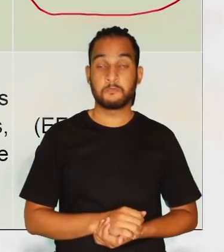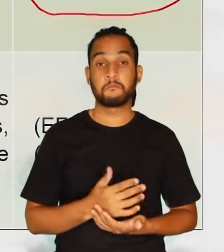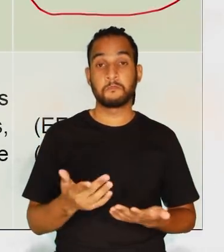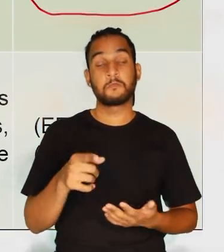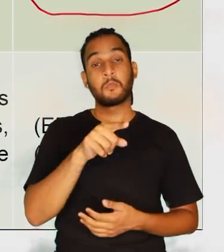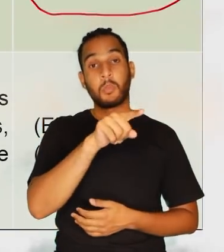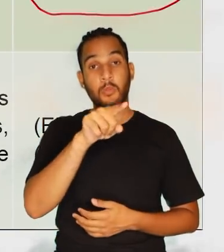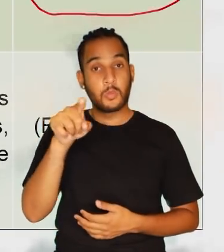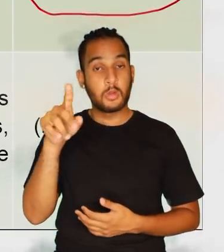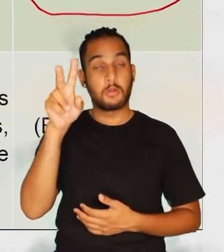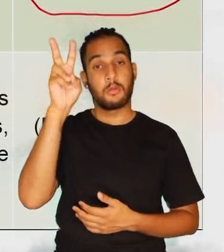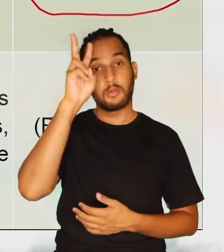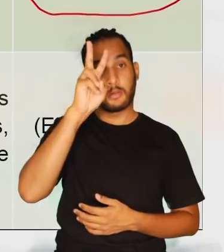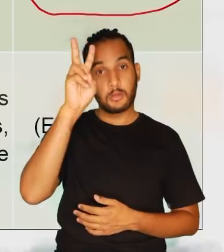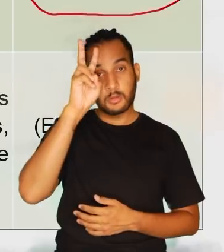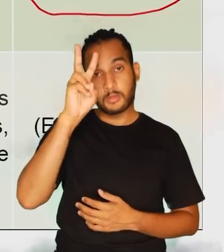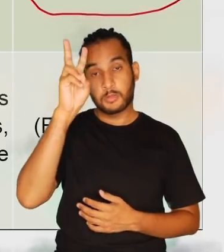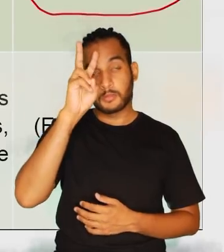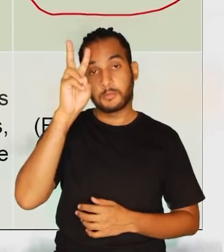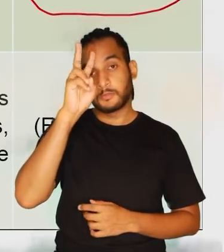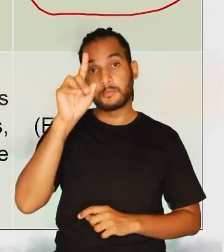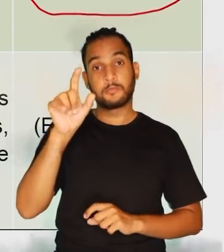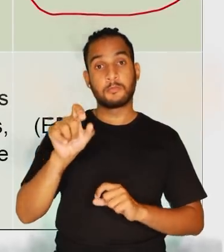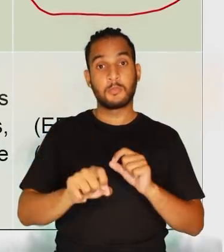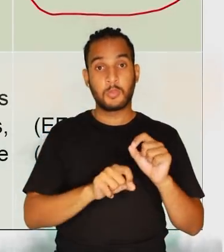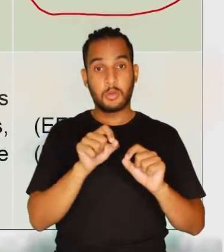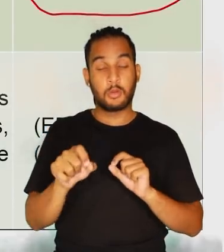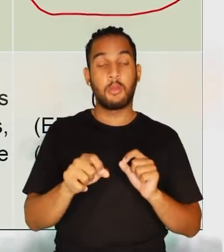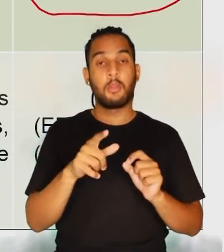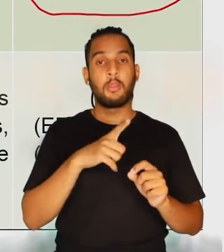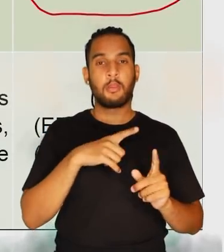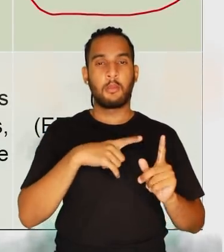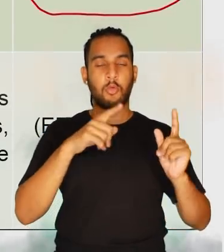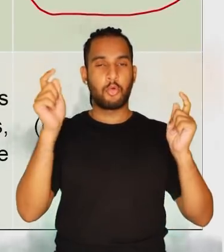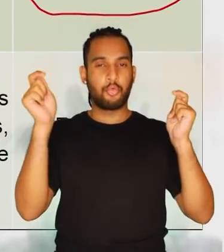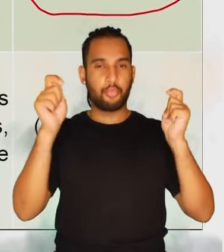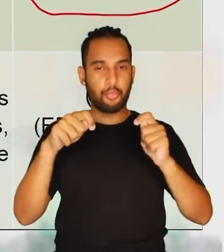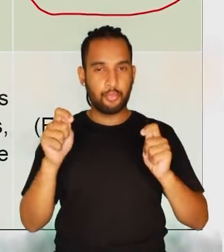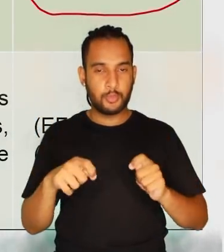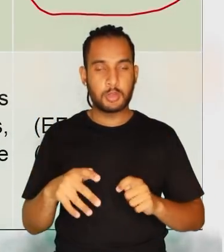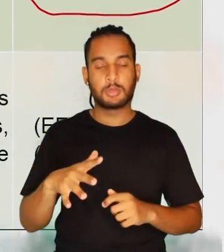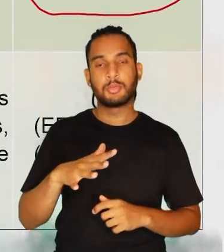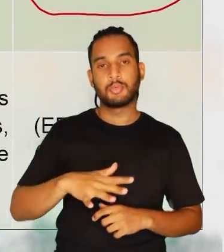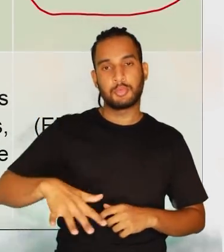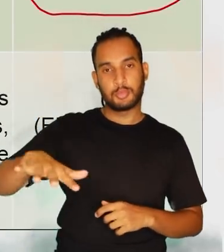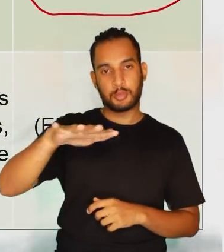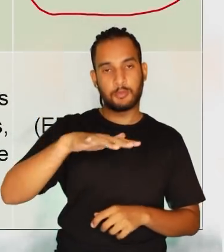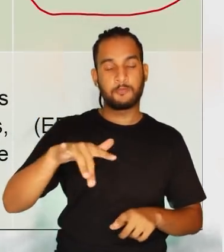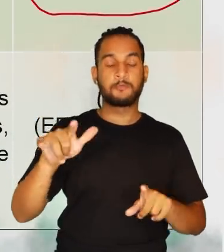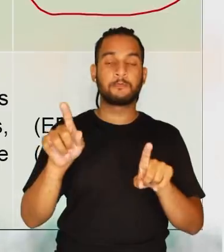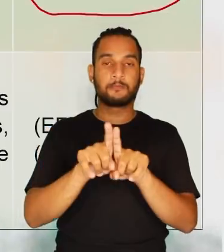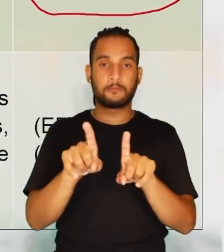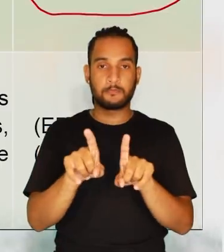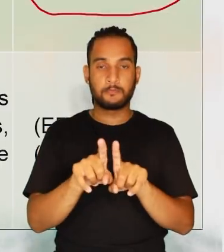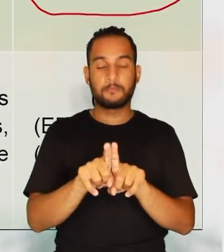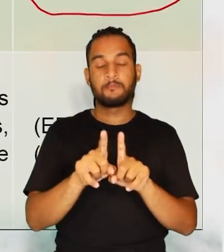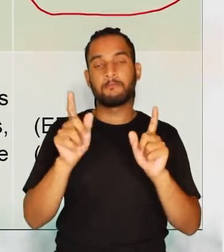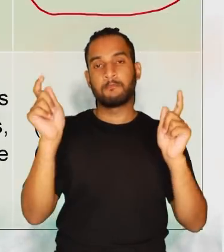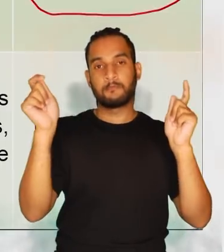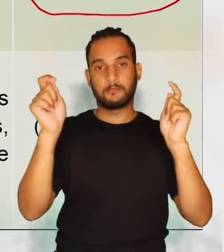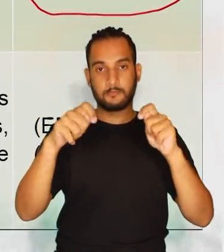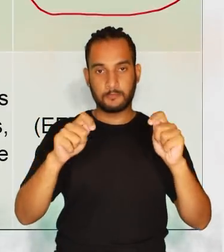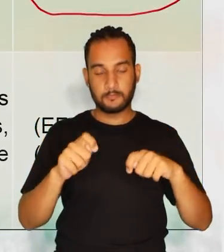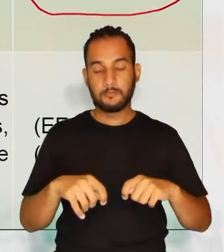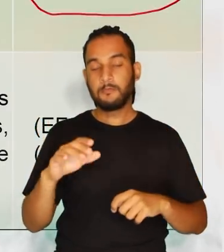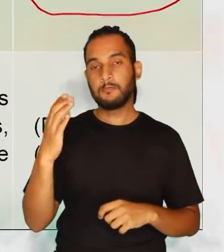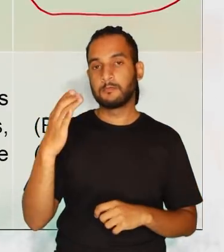nos seus alunos. Não deixe, então, de lembrar das competências gerais e